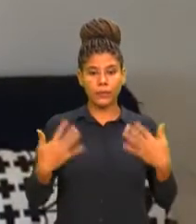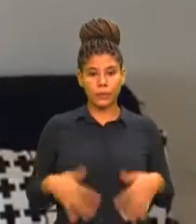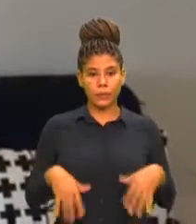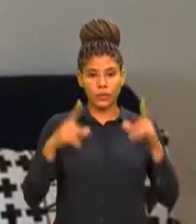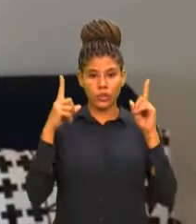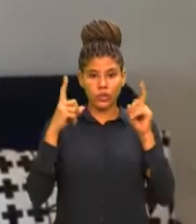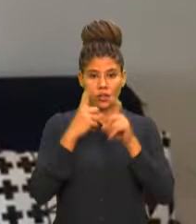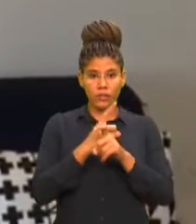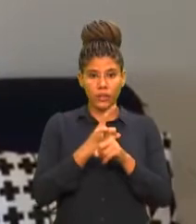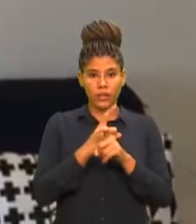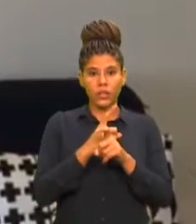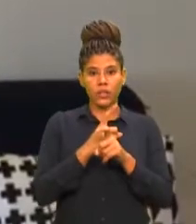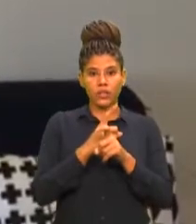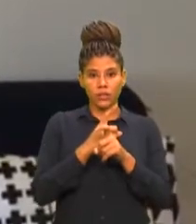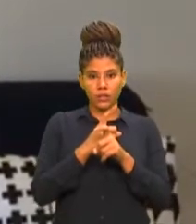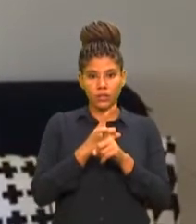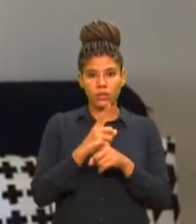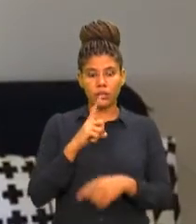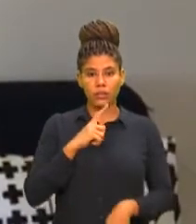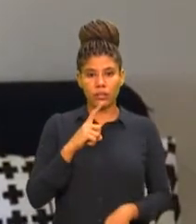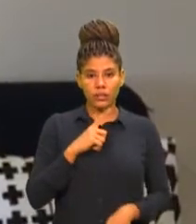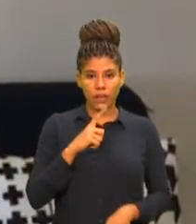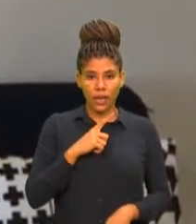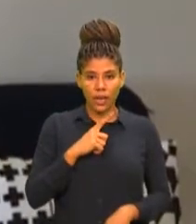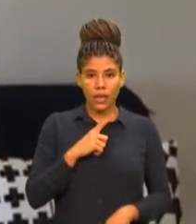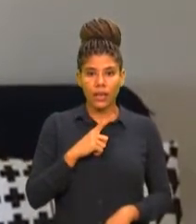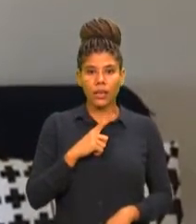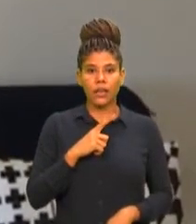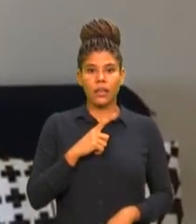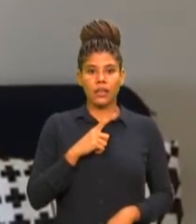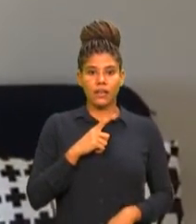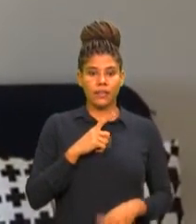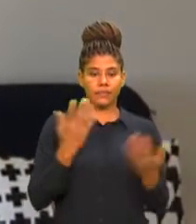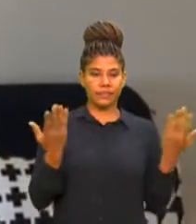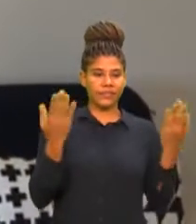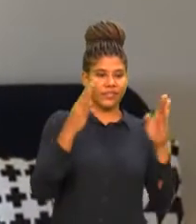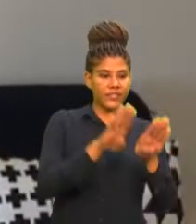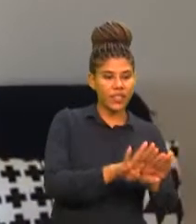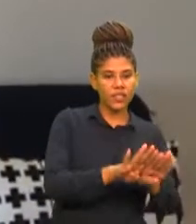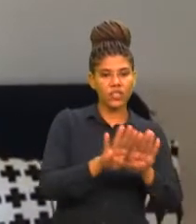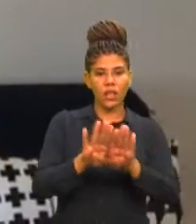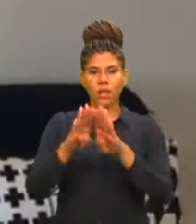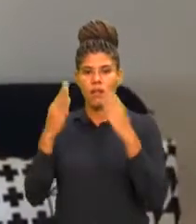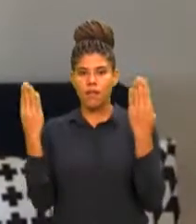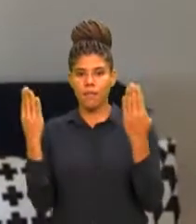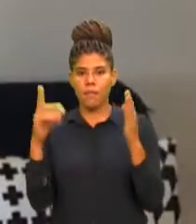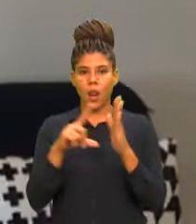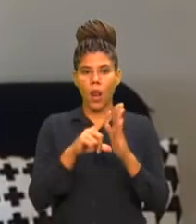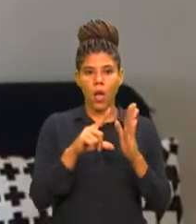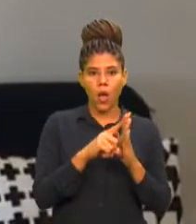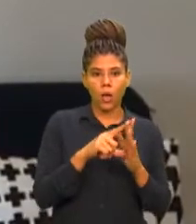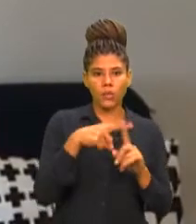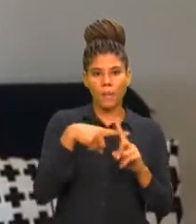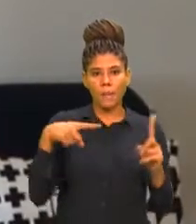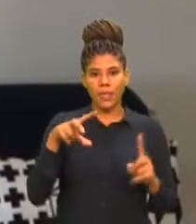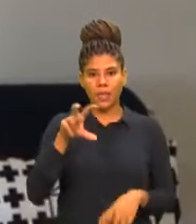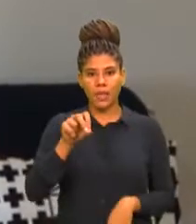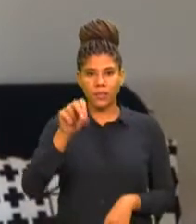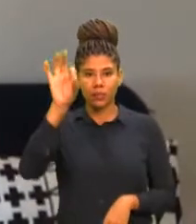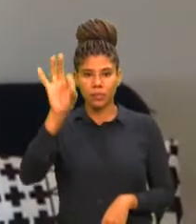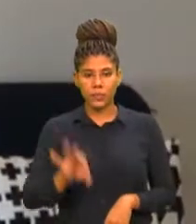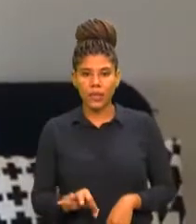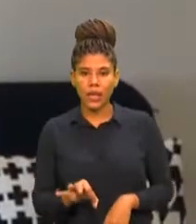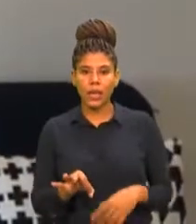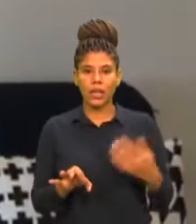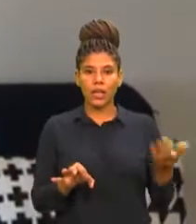dificílimo de lockdown. Então o comércio reabre, o comércio fecha, o comércio só pode atender com 50% de sua capacidade, o